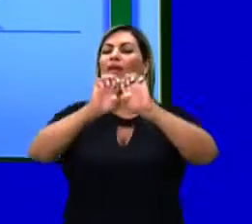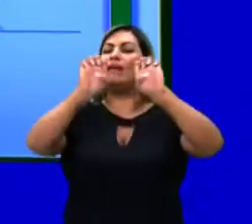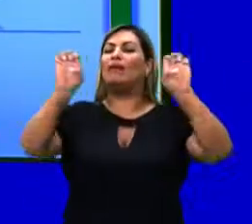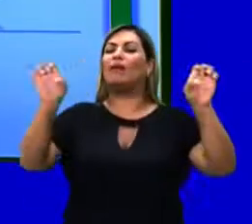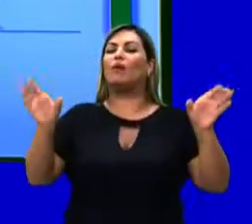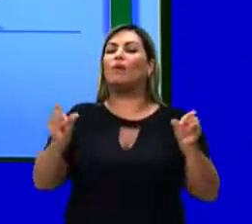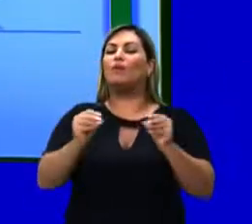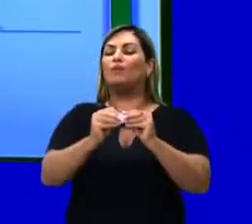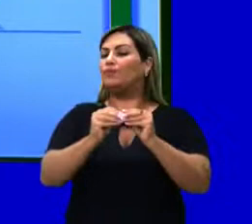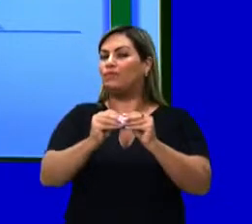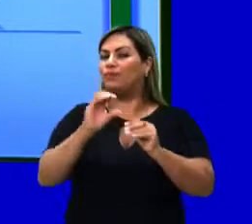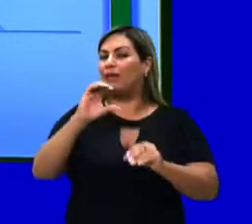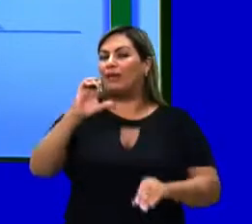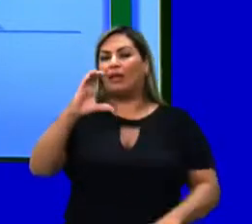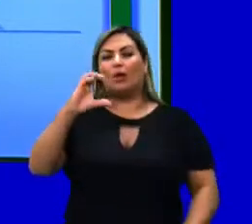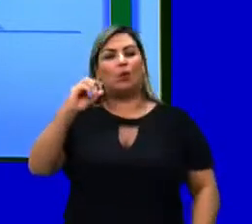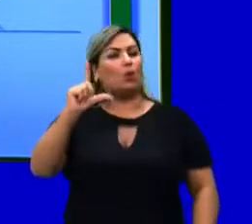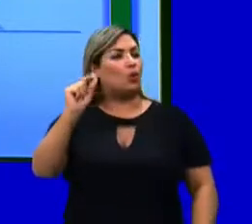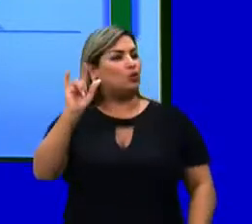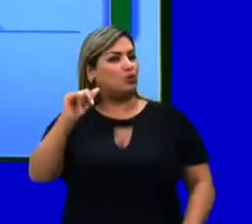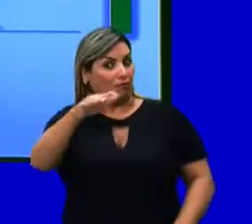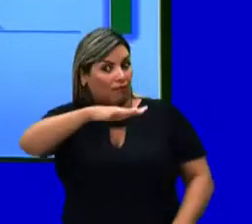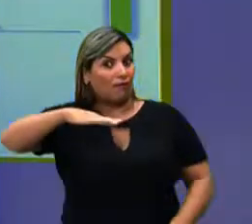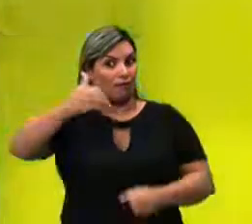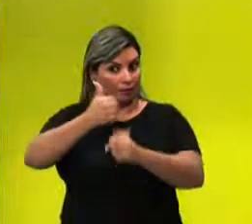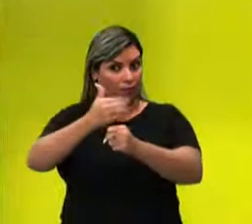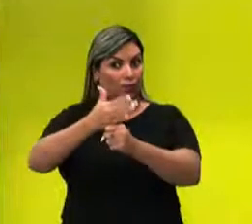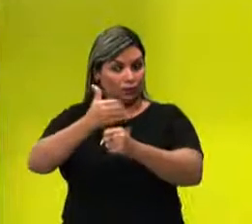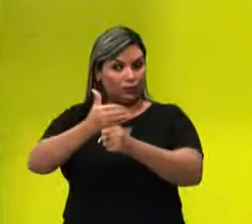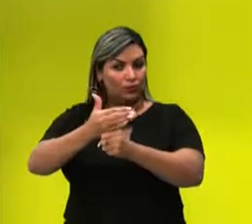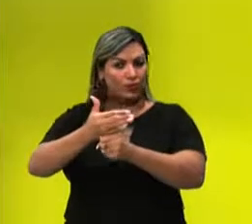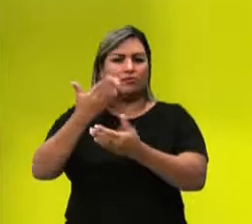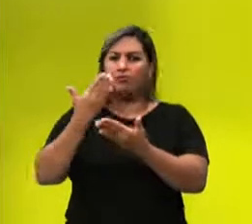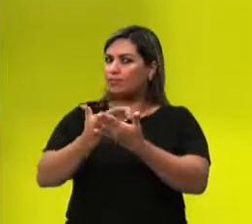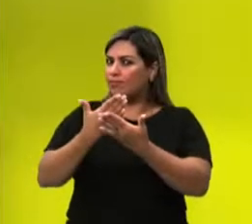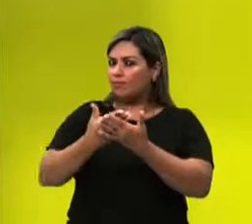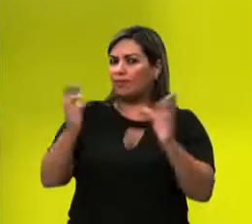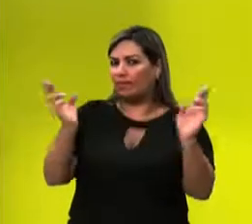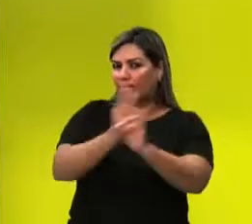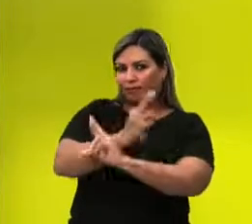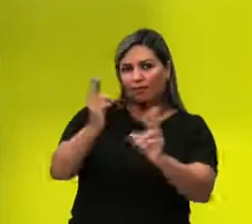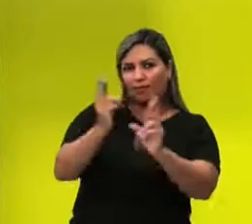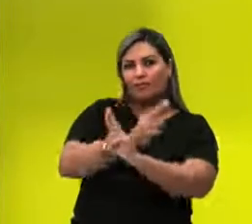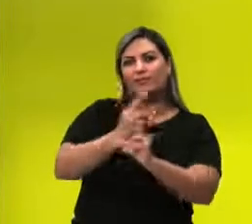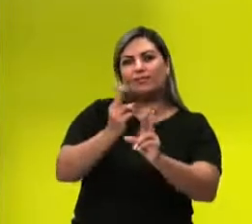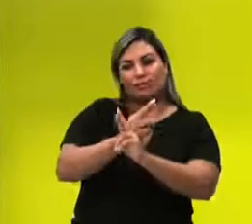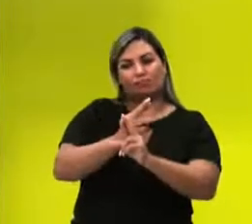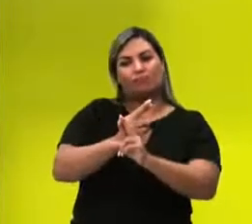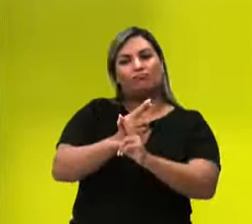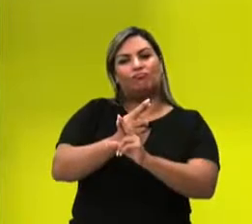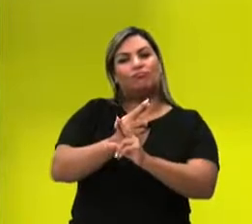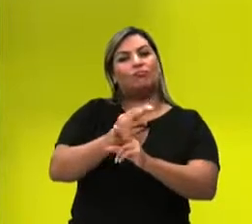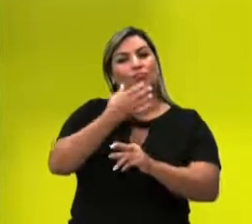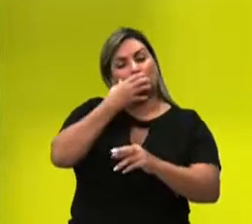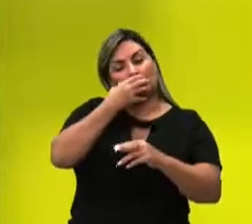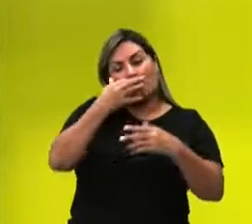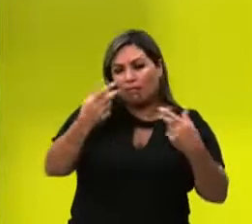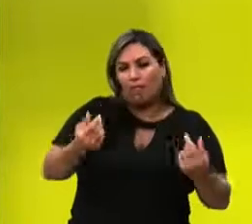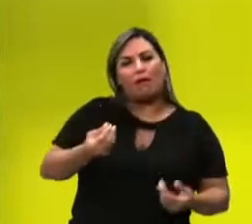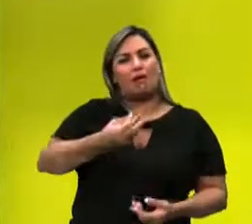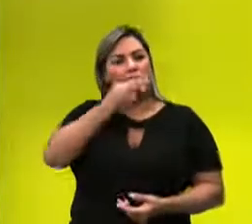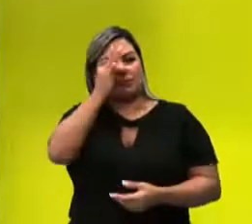Ecologia? É a área da Biologia que estuda as relações entre os seres